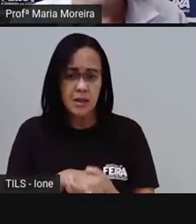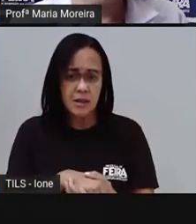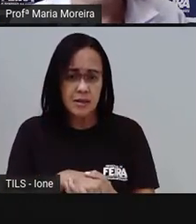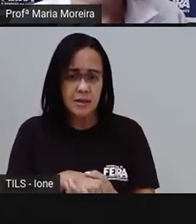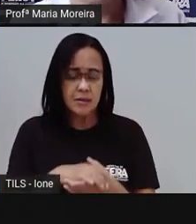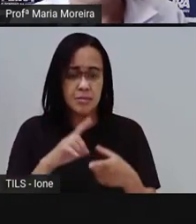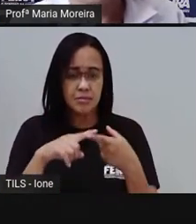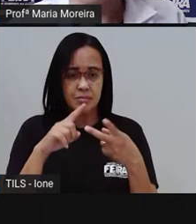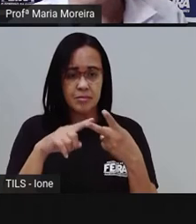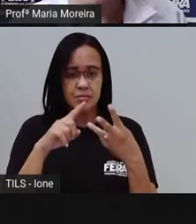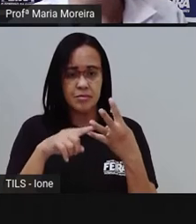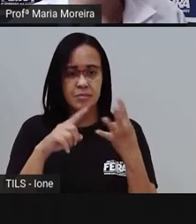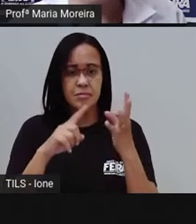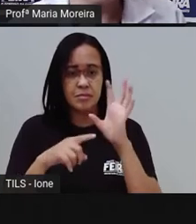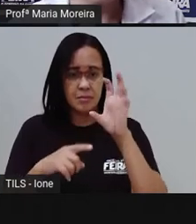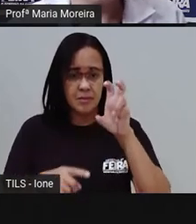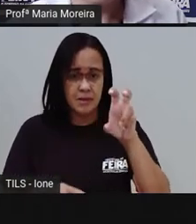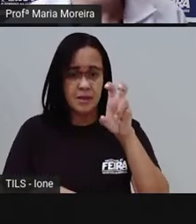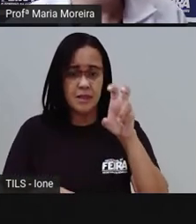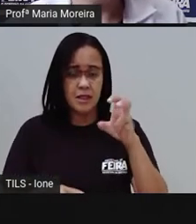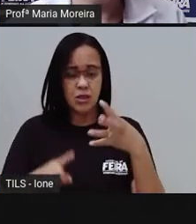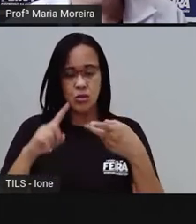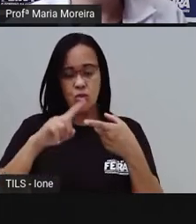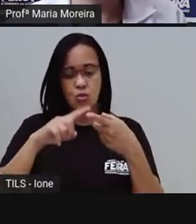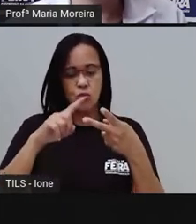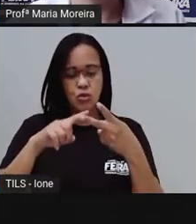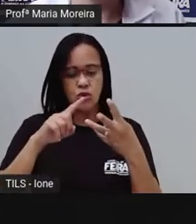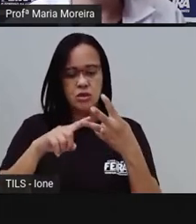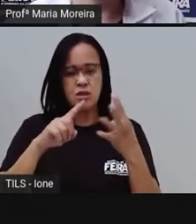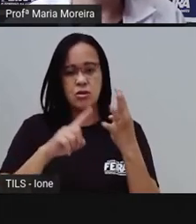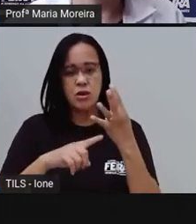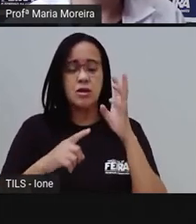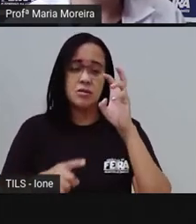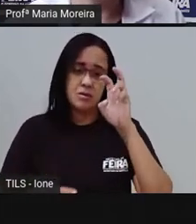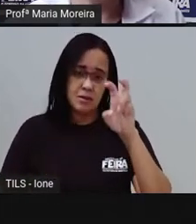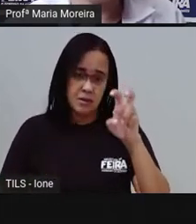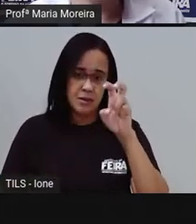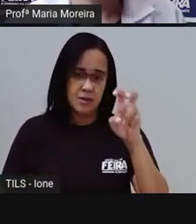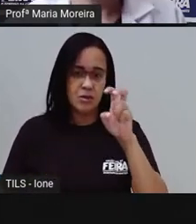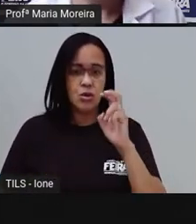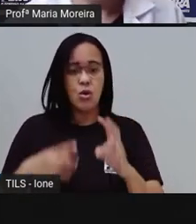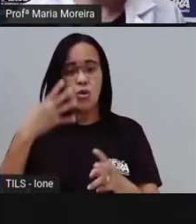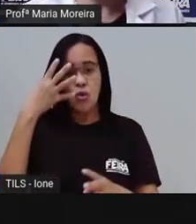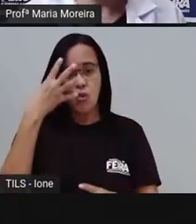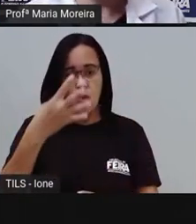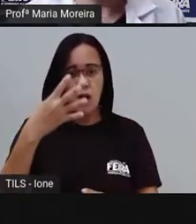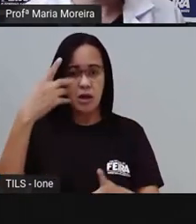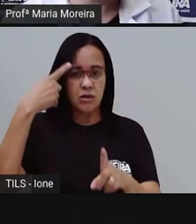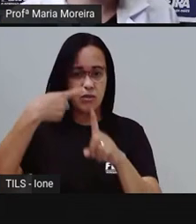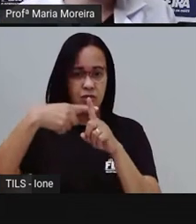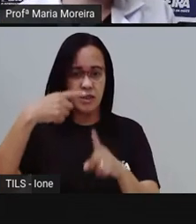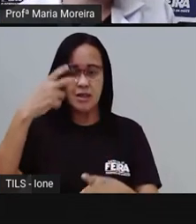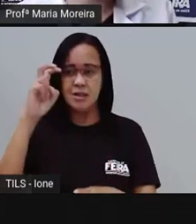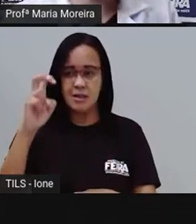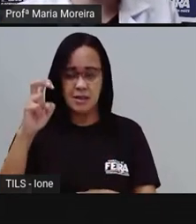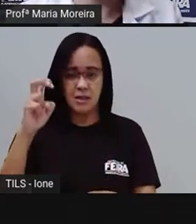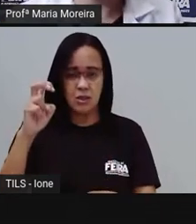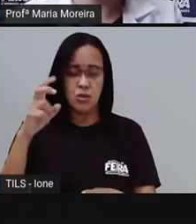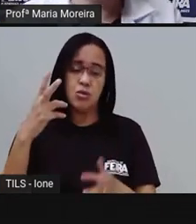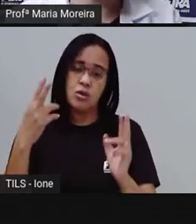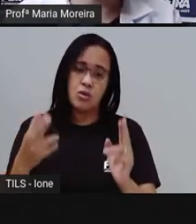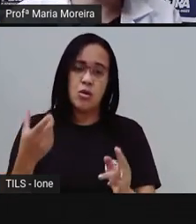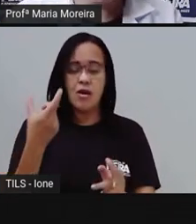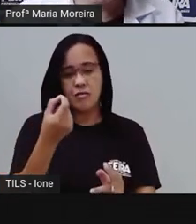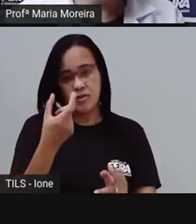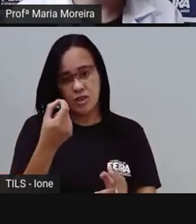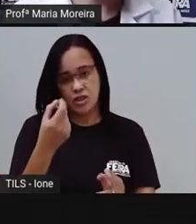aqui? Uma, duas, três, quatro, cinco. Eu tenho quatro, cinco vezes. Então, por isso, ó. A continha aqui. Tanto pode ser cinco vezes